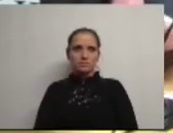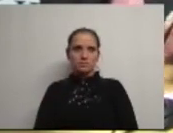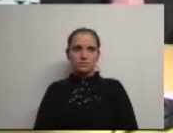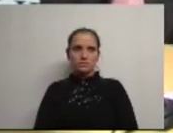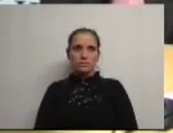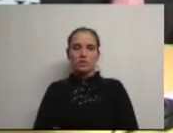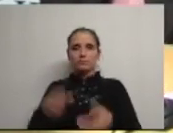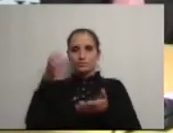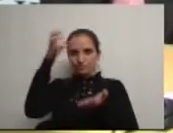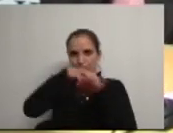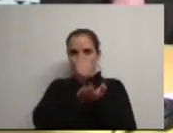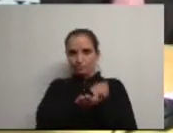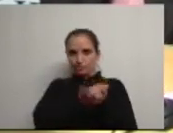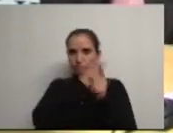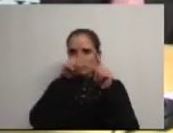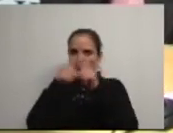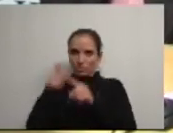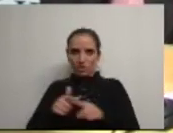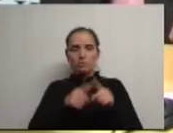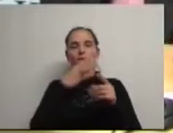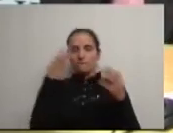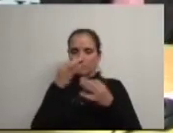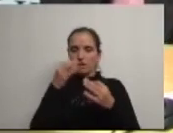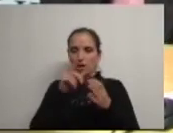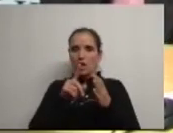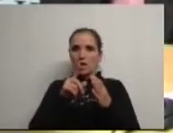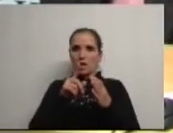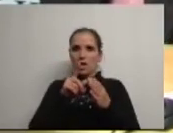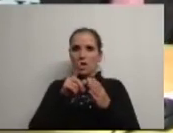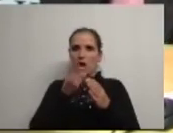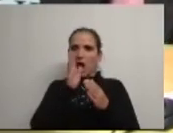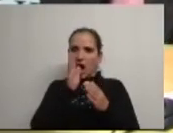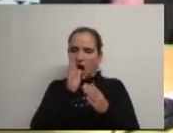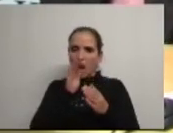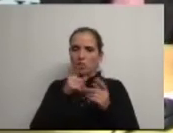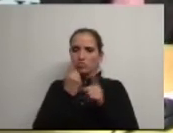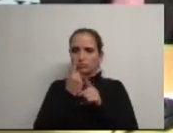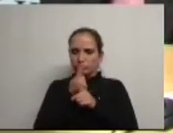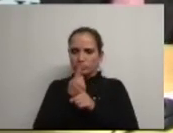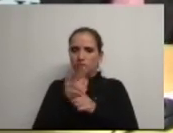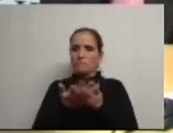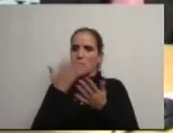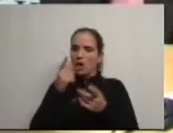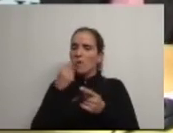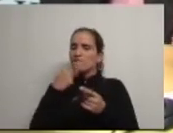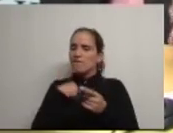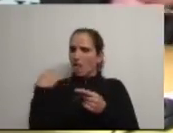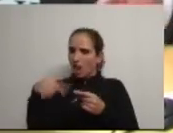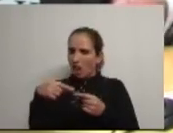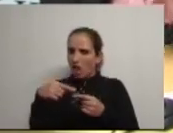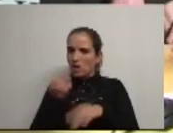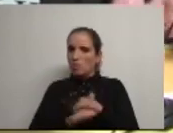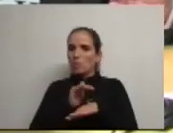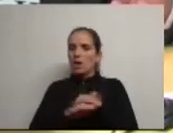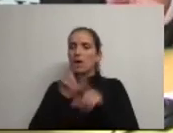as infraestruturas no concelho obviamente o tem razão a nível de água e saneamento mas sobretudo de água temos uma falha grave que se deve